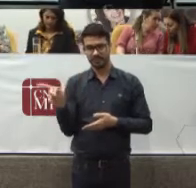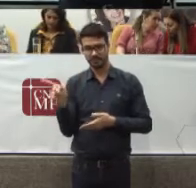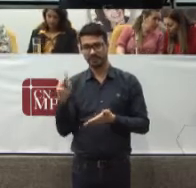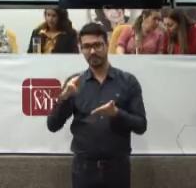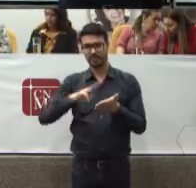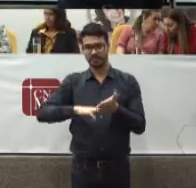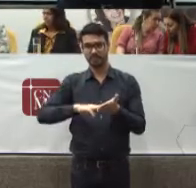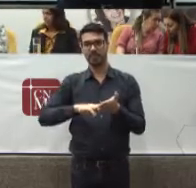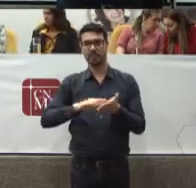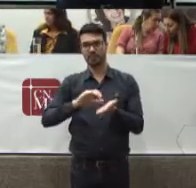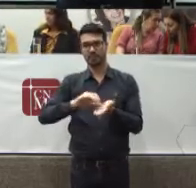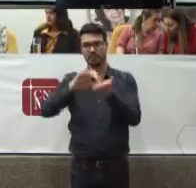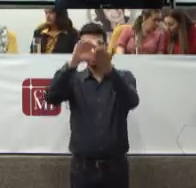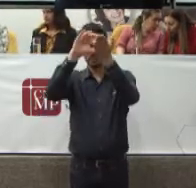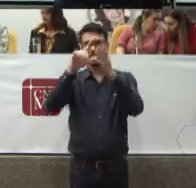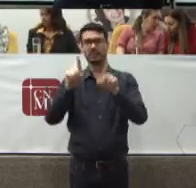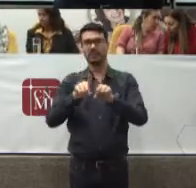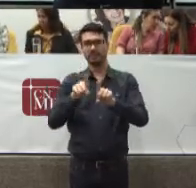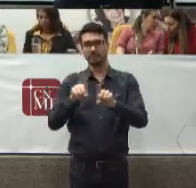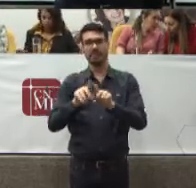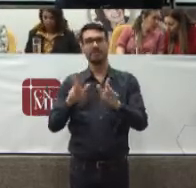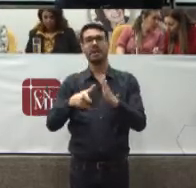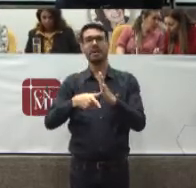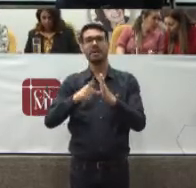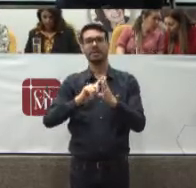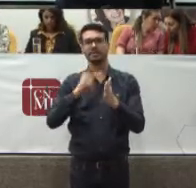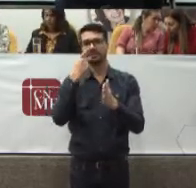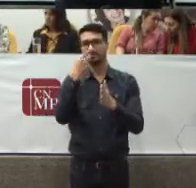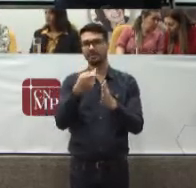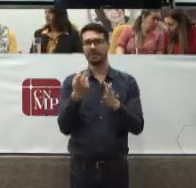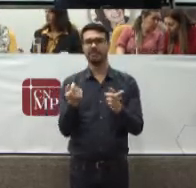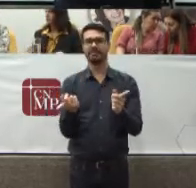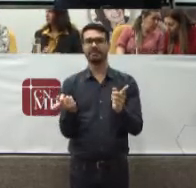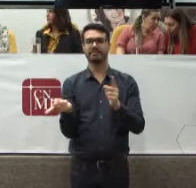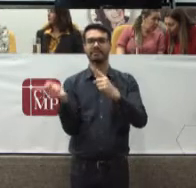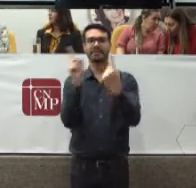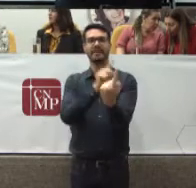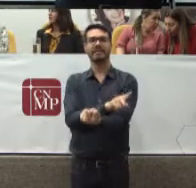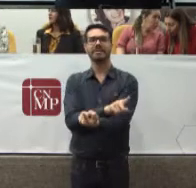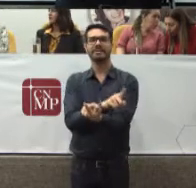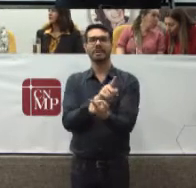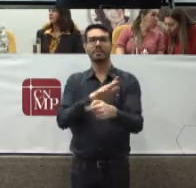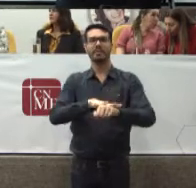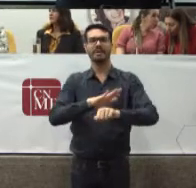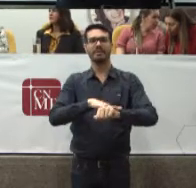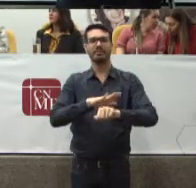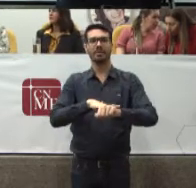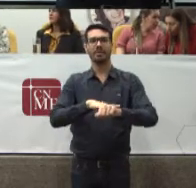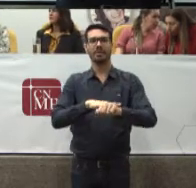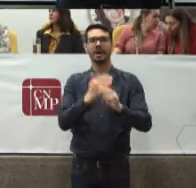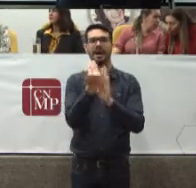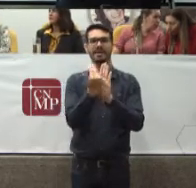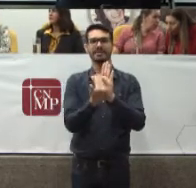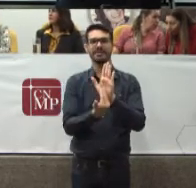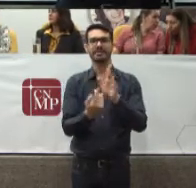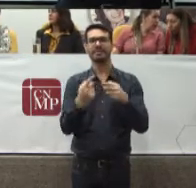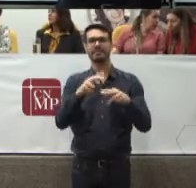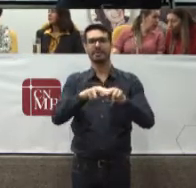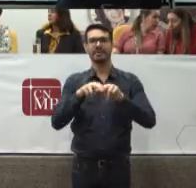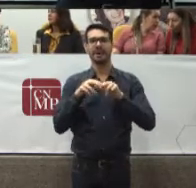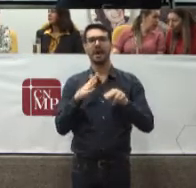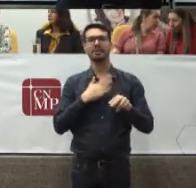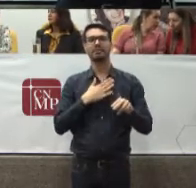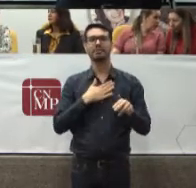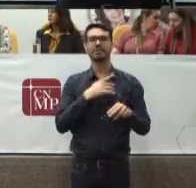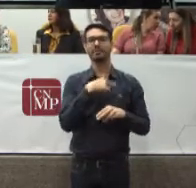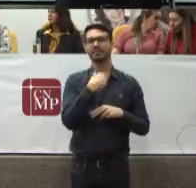adianto Que essa inversão De agendas É por conta De um compromisso Que